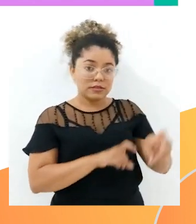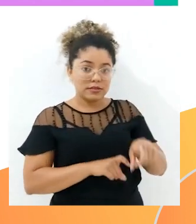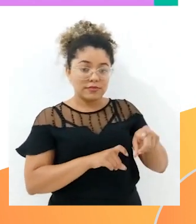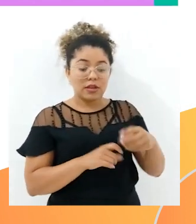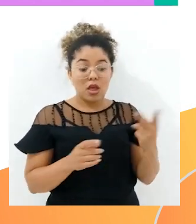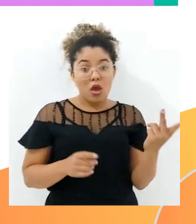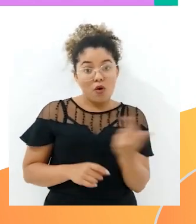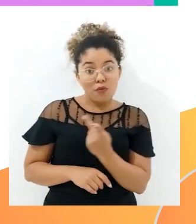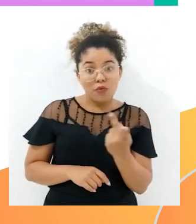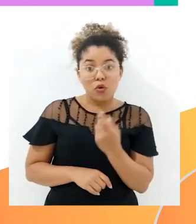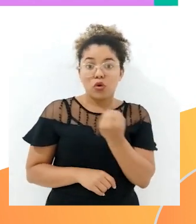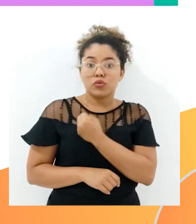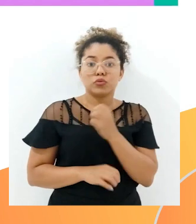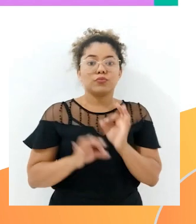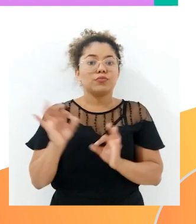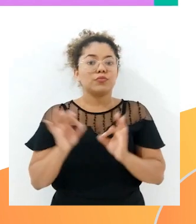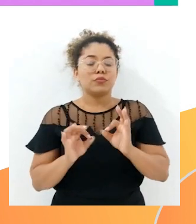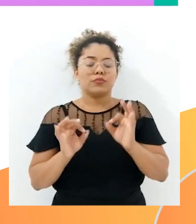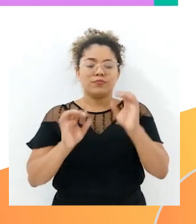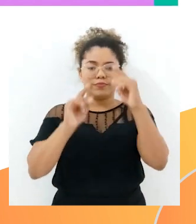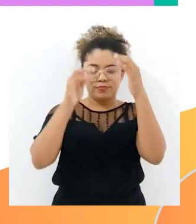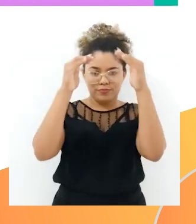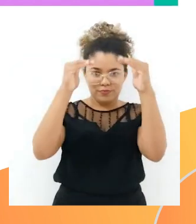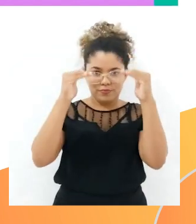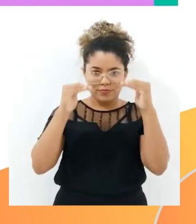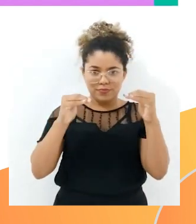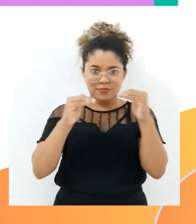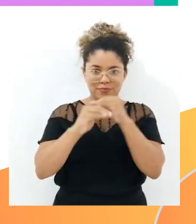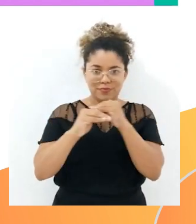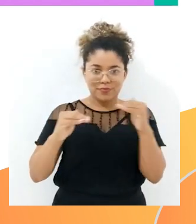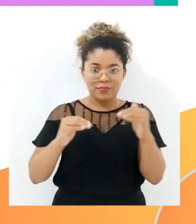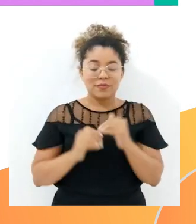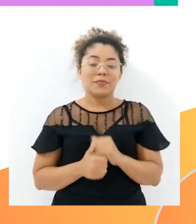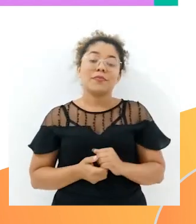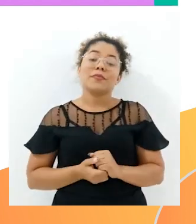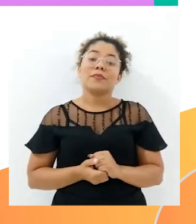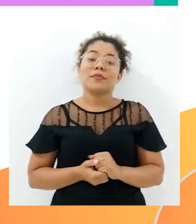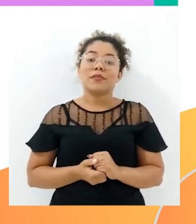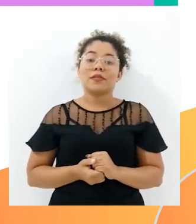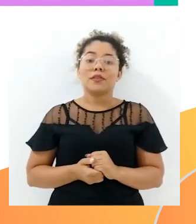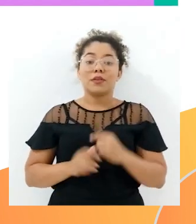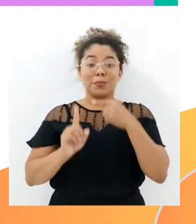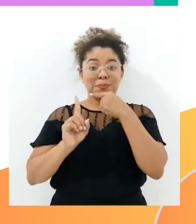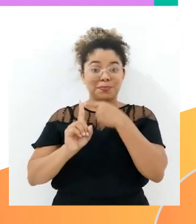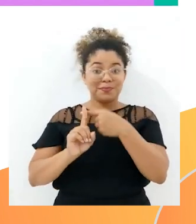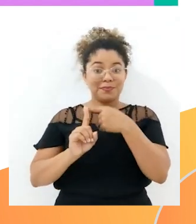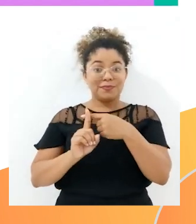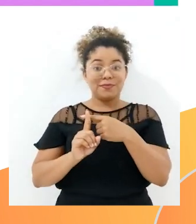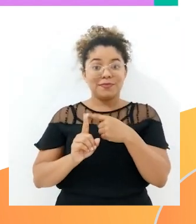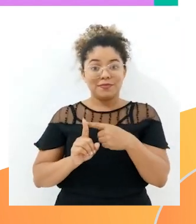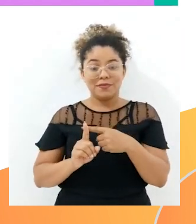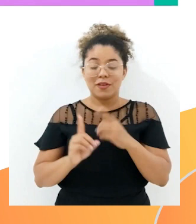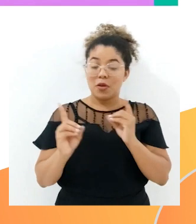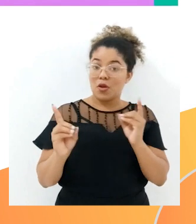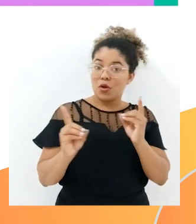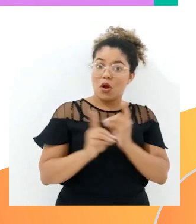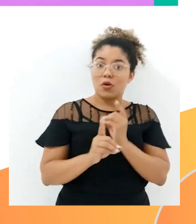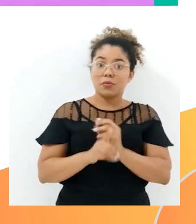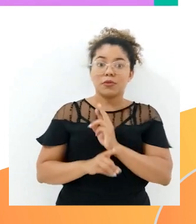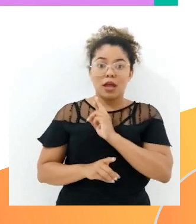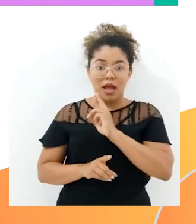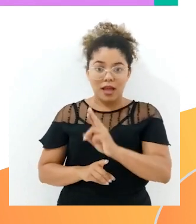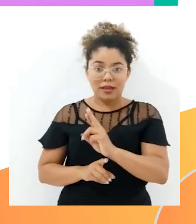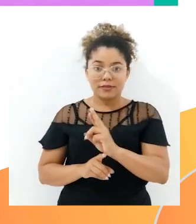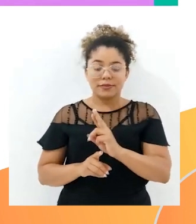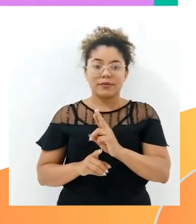as duas parcelas e armar a continha. Eu vou usar o algoritmo da adição para descobrir o resultado